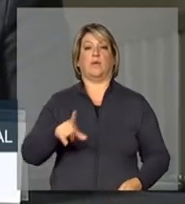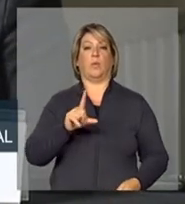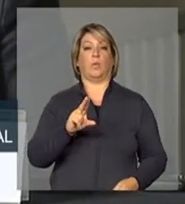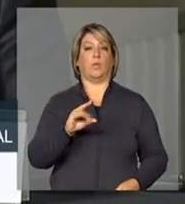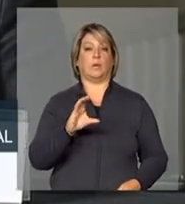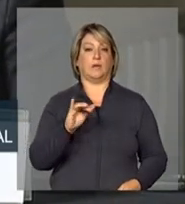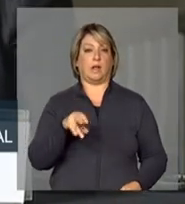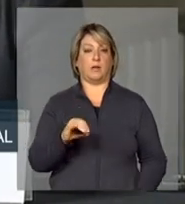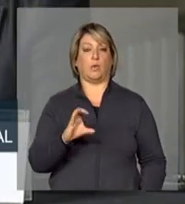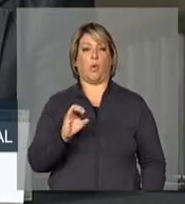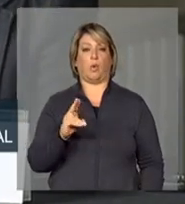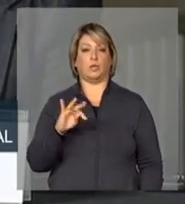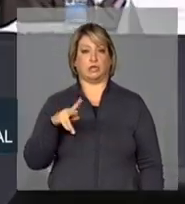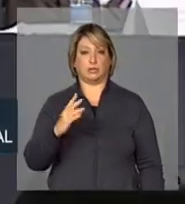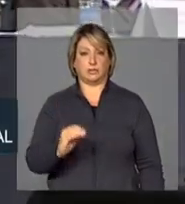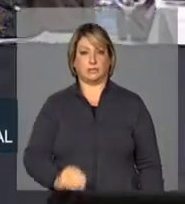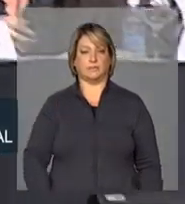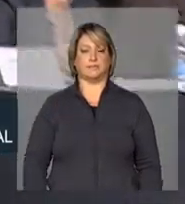Luciano Coutinho.